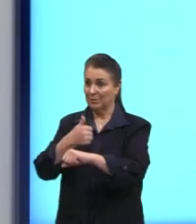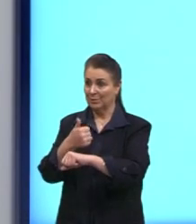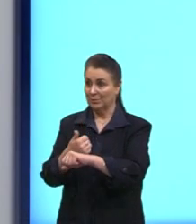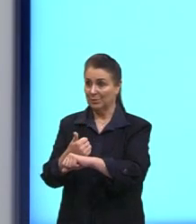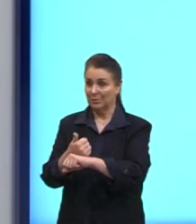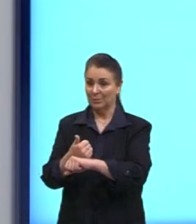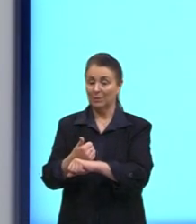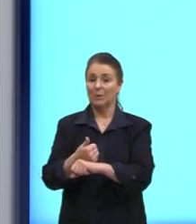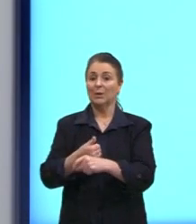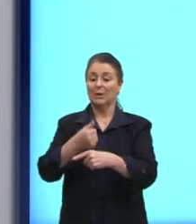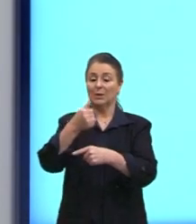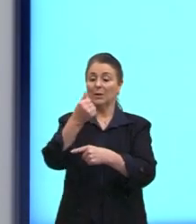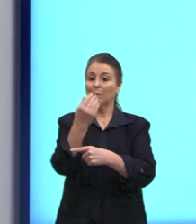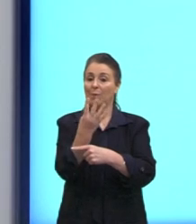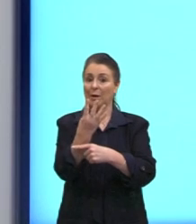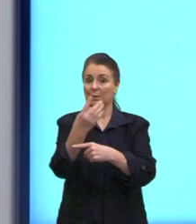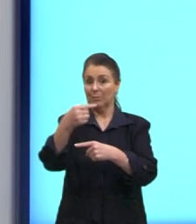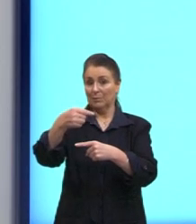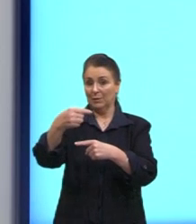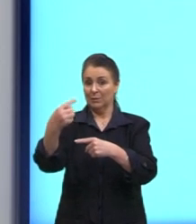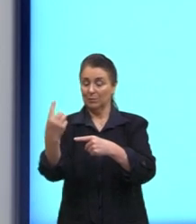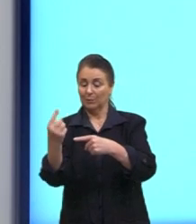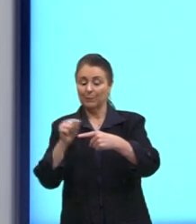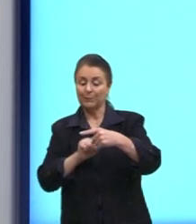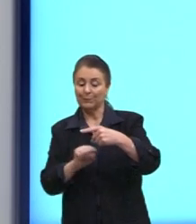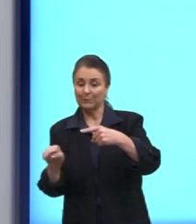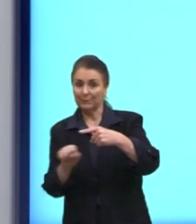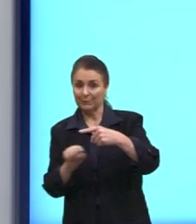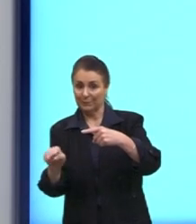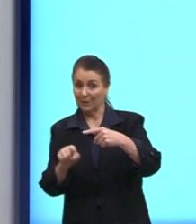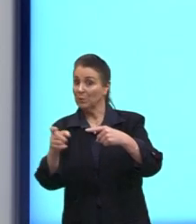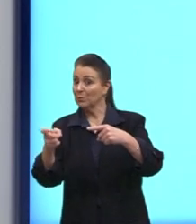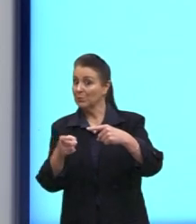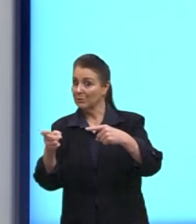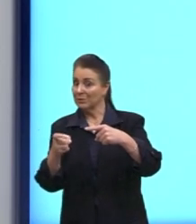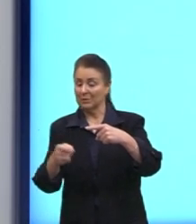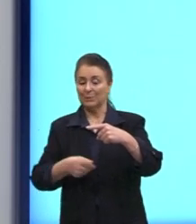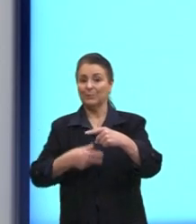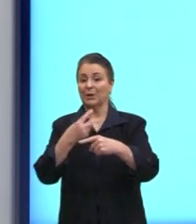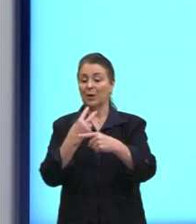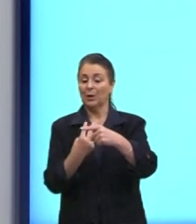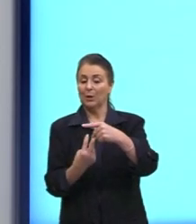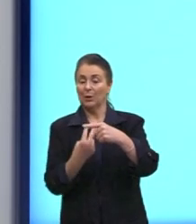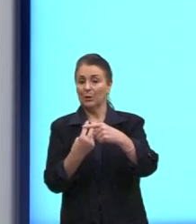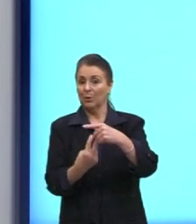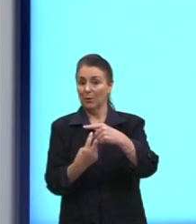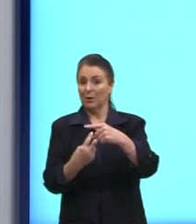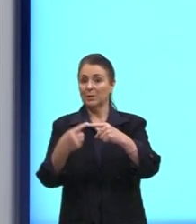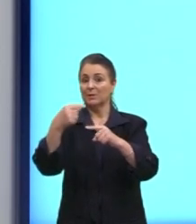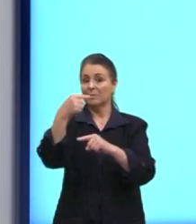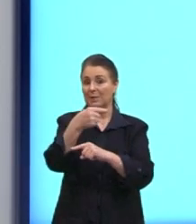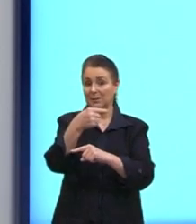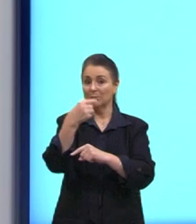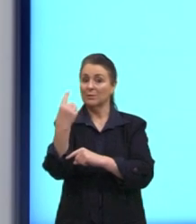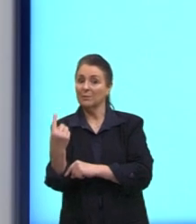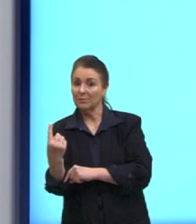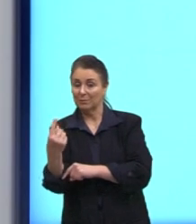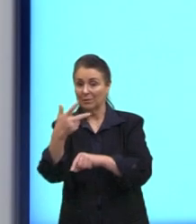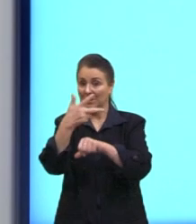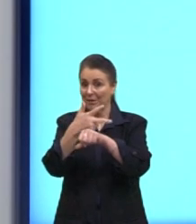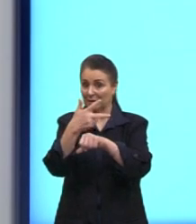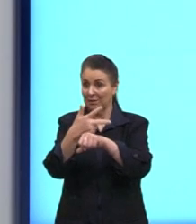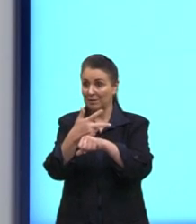menos 1. No denominador, a variação do x da câmera 2 menos a câmera 1, né? Então, o x